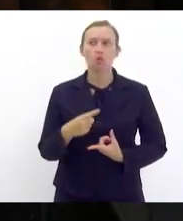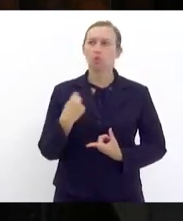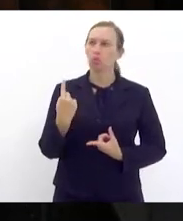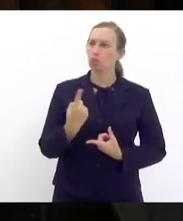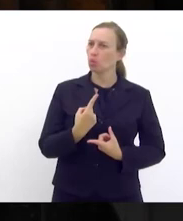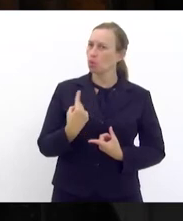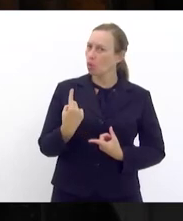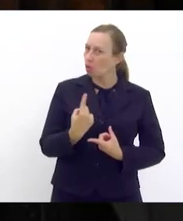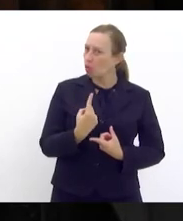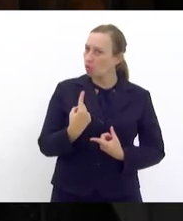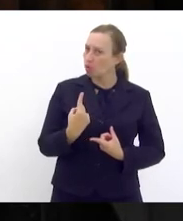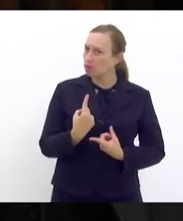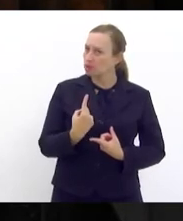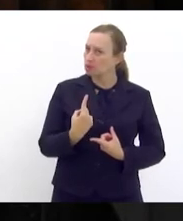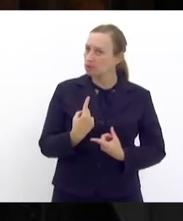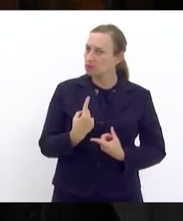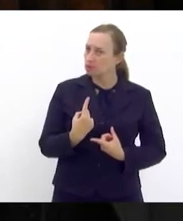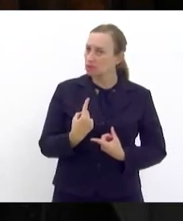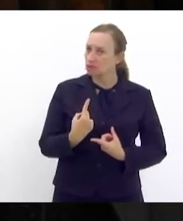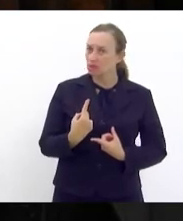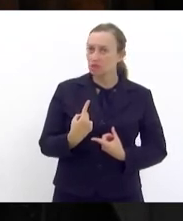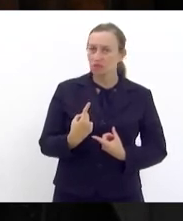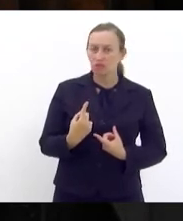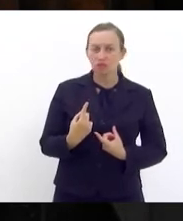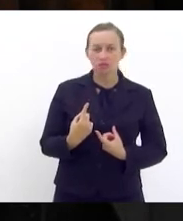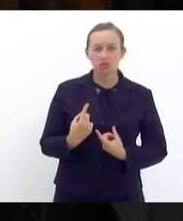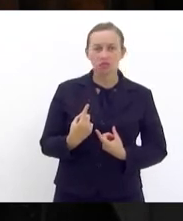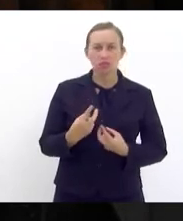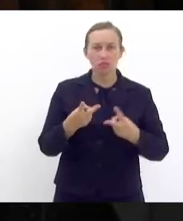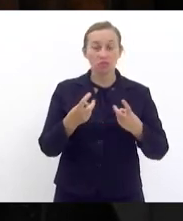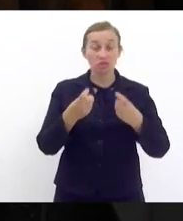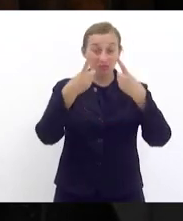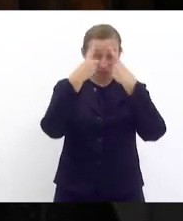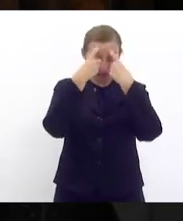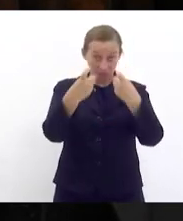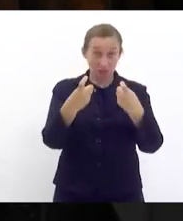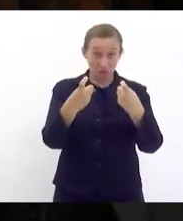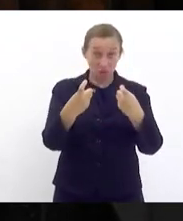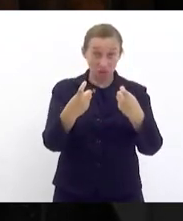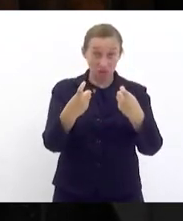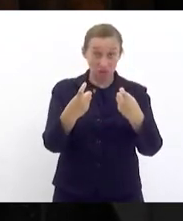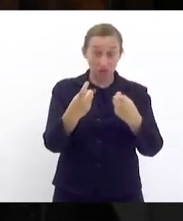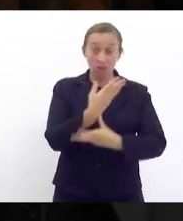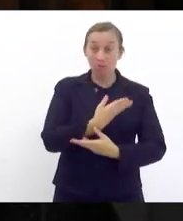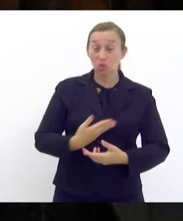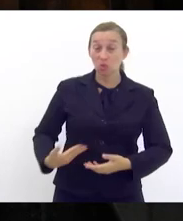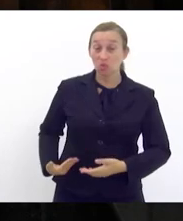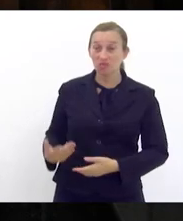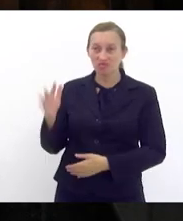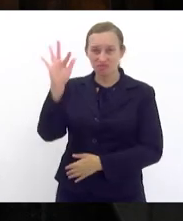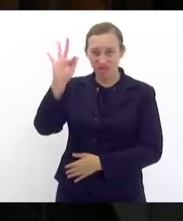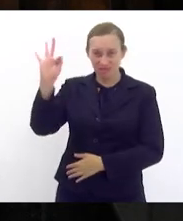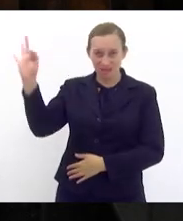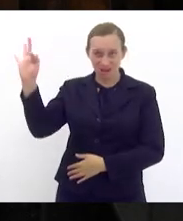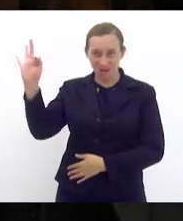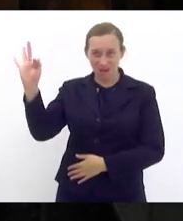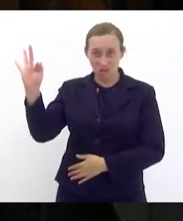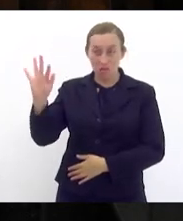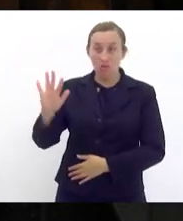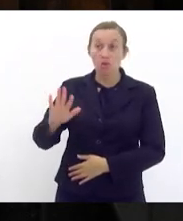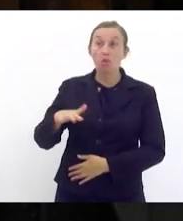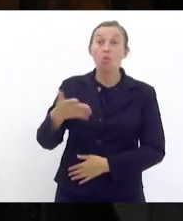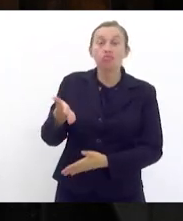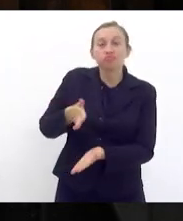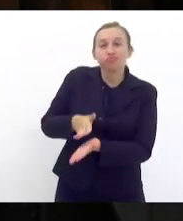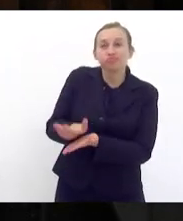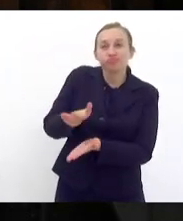objeto de uma violência promovida pelo governo federal quando emitiu